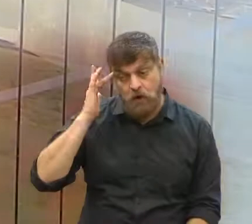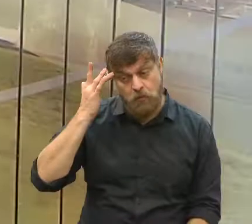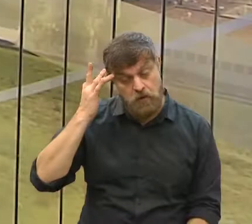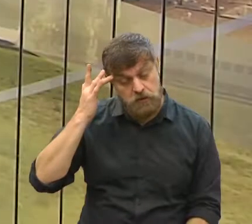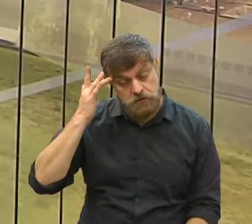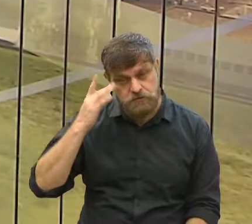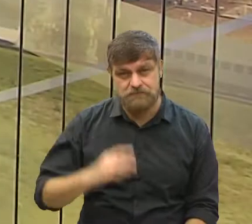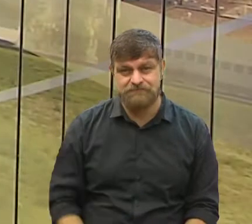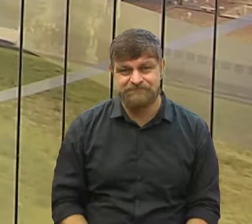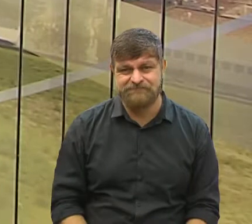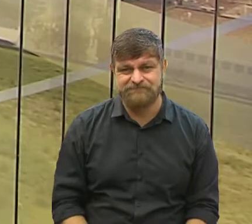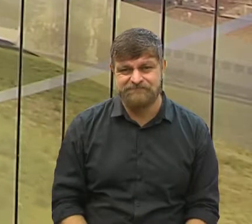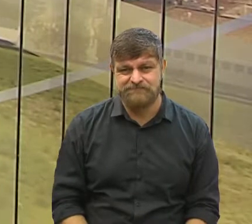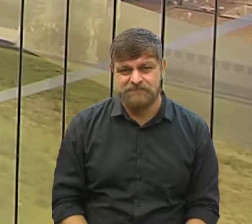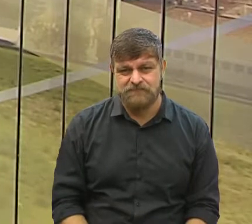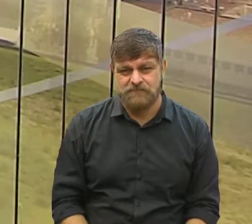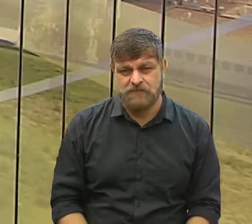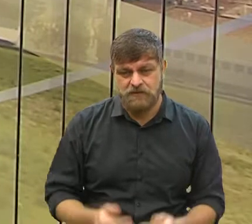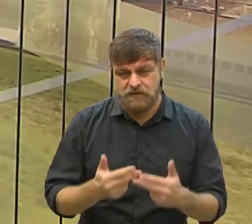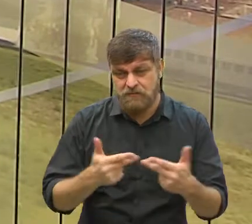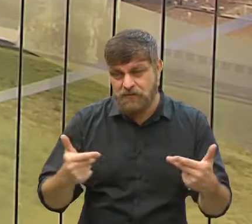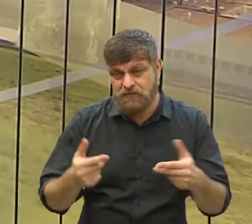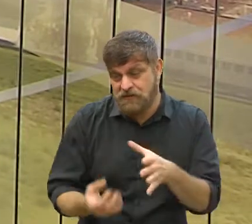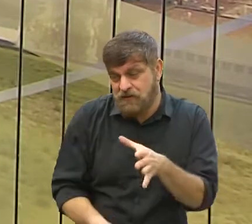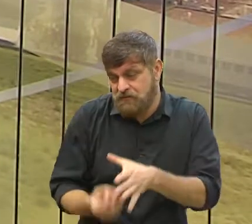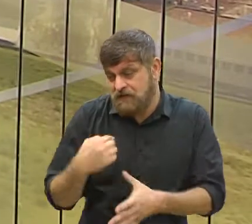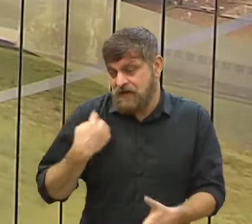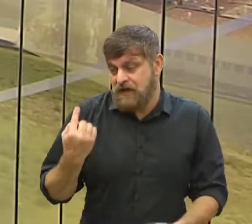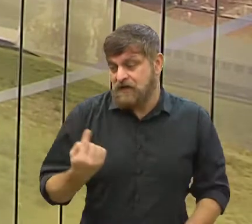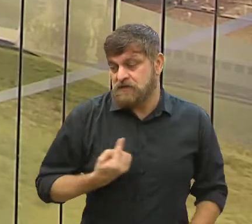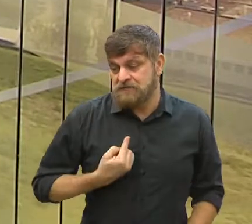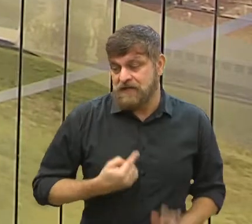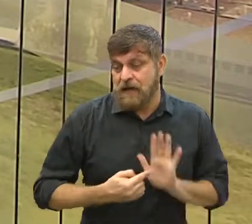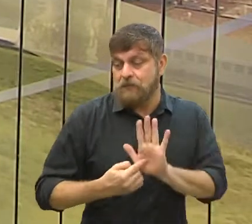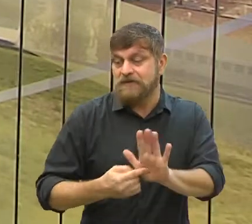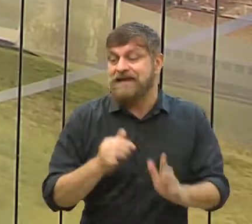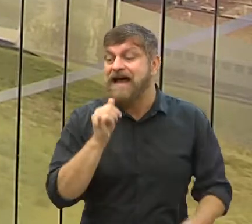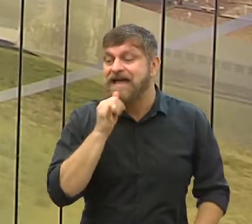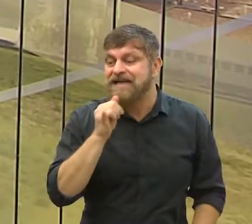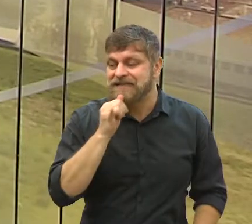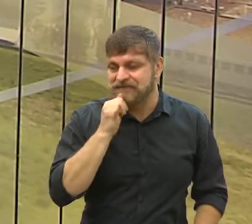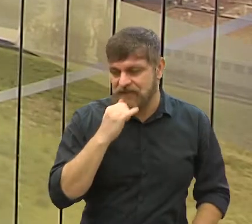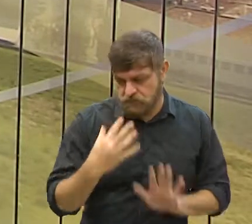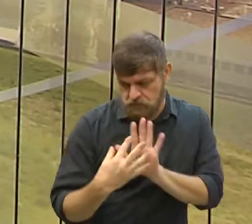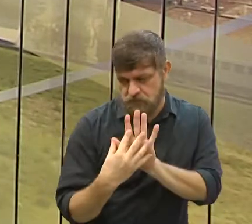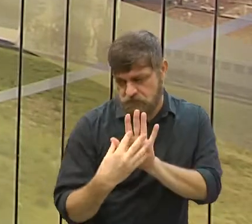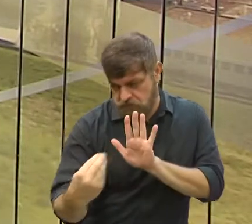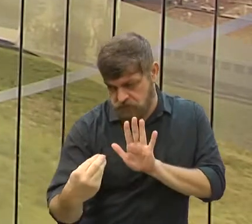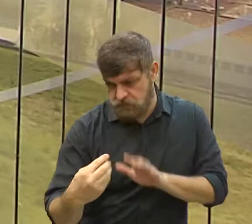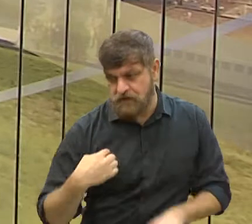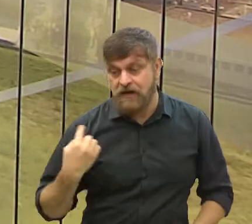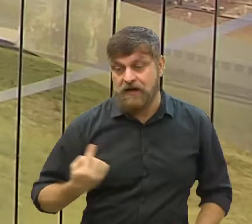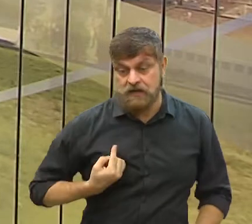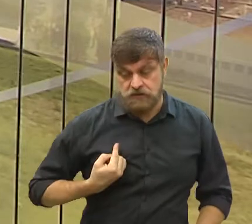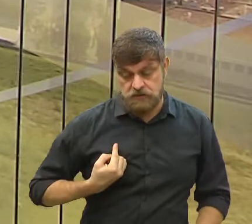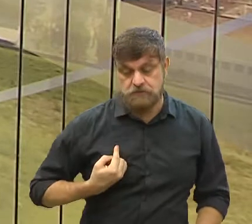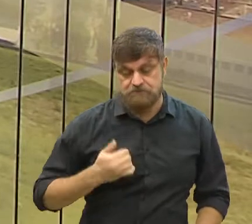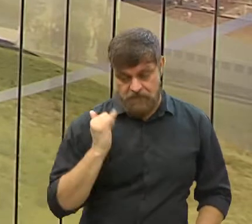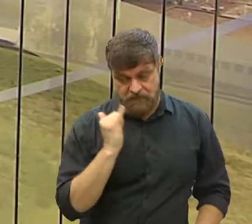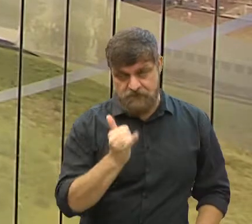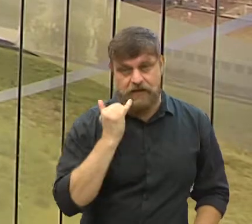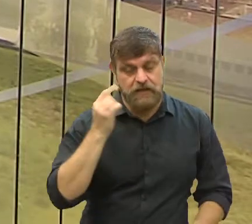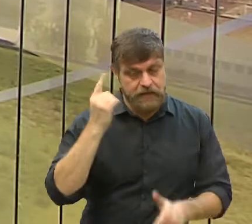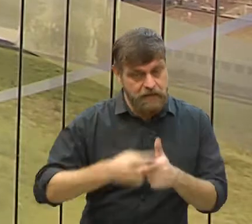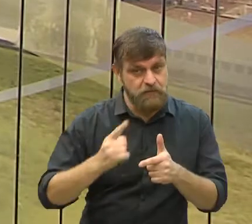Olha, eu acho que alguma coisa passa pelo exemplo, então eu acho que nós temos que mostrar que a